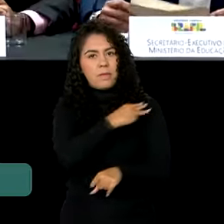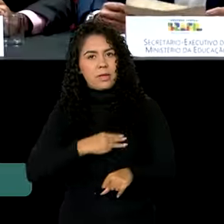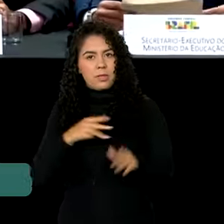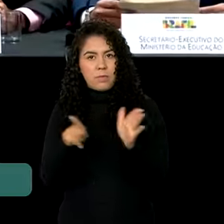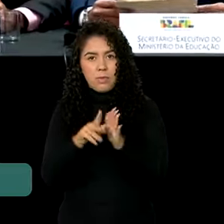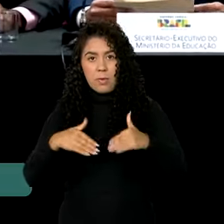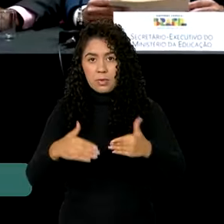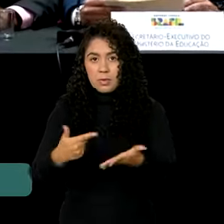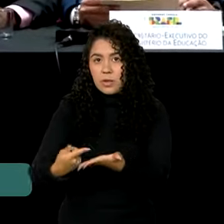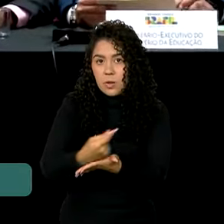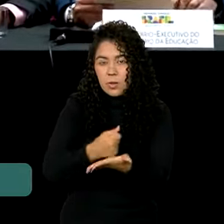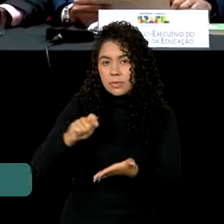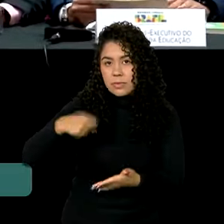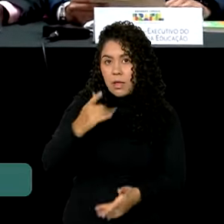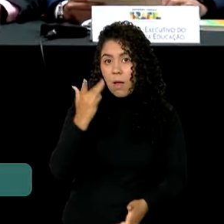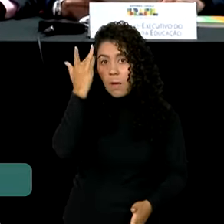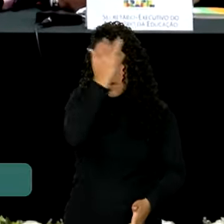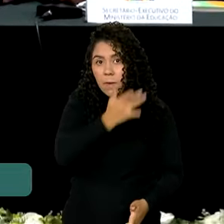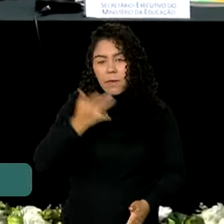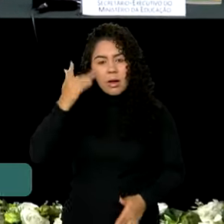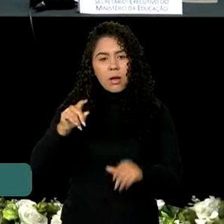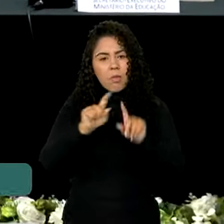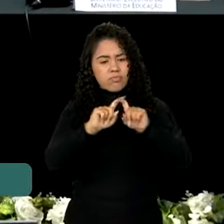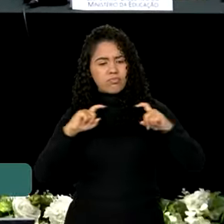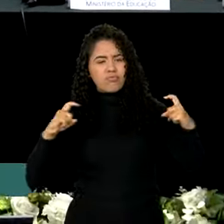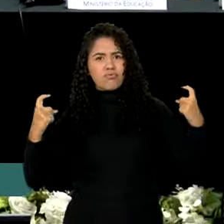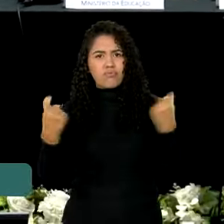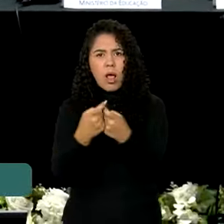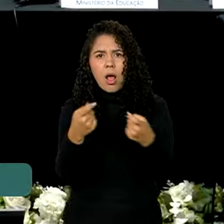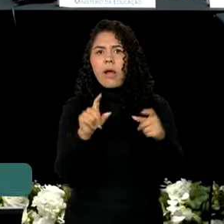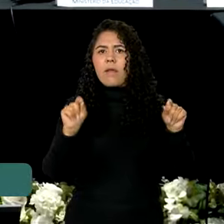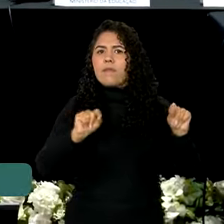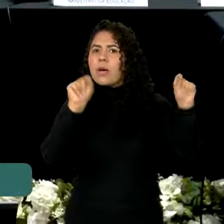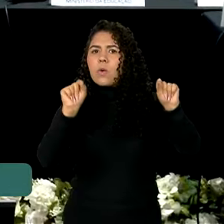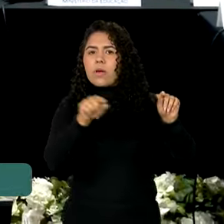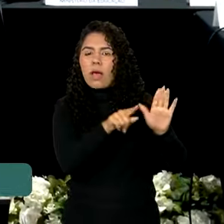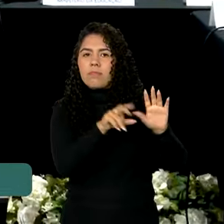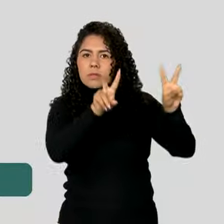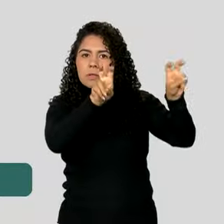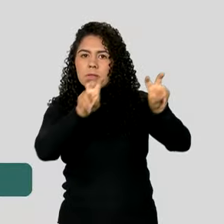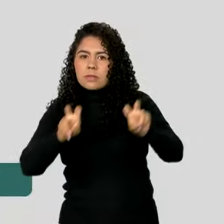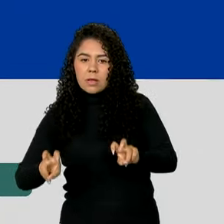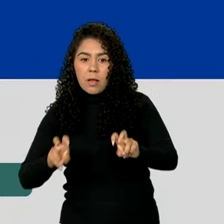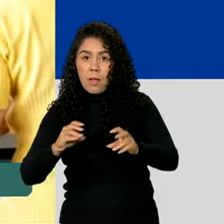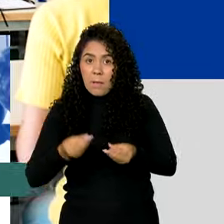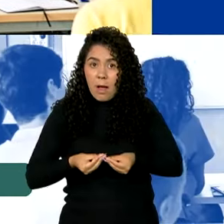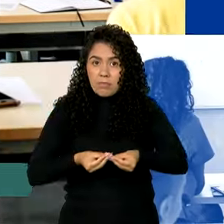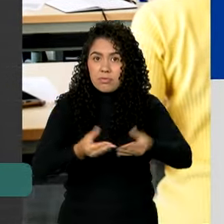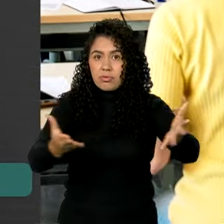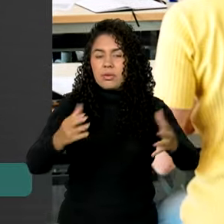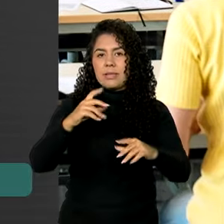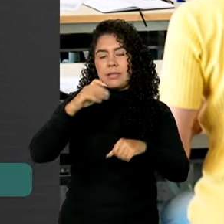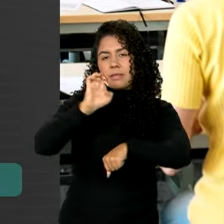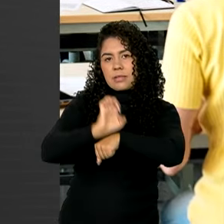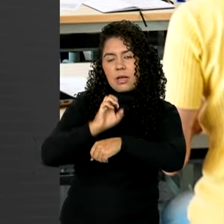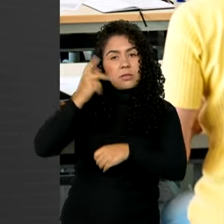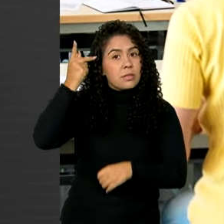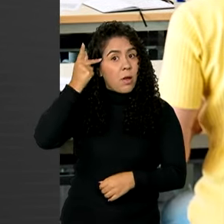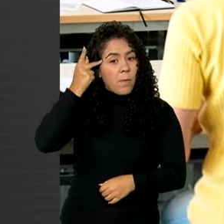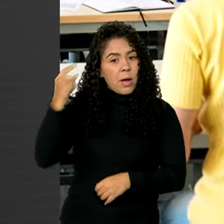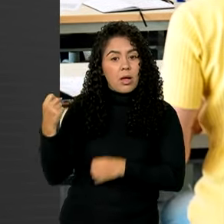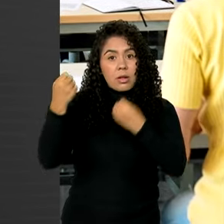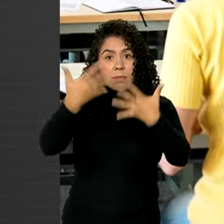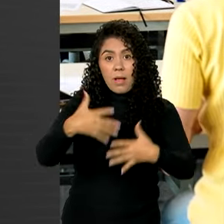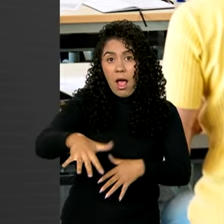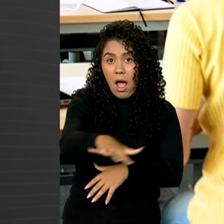No encontro, foi feito um balanço das entregas do PAC para o estado de São Paulo. Os investimentos do novo PAC para a